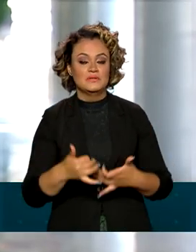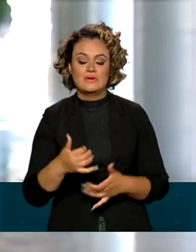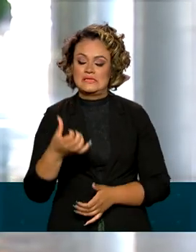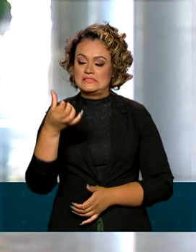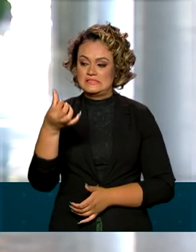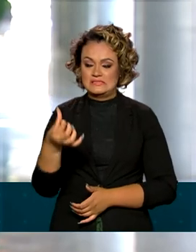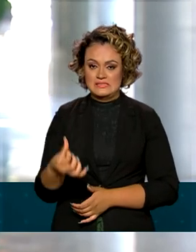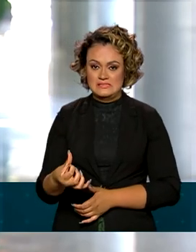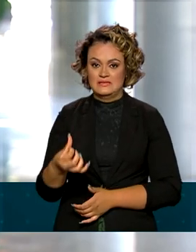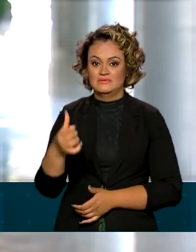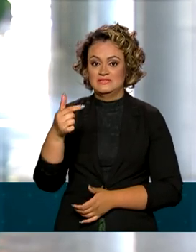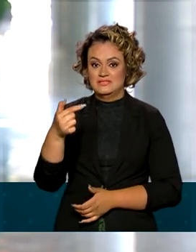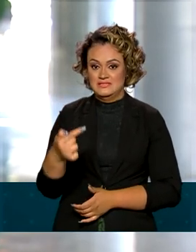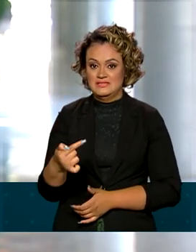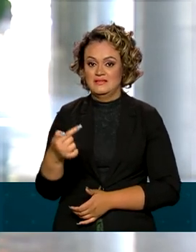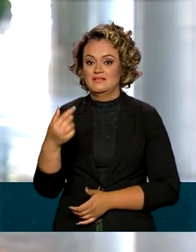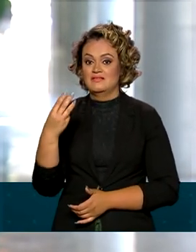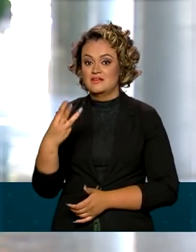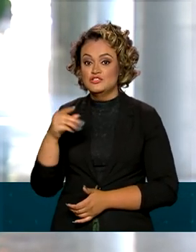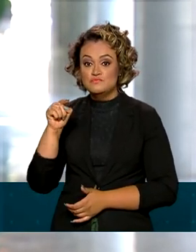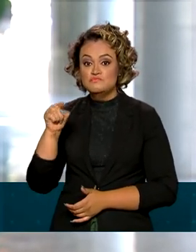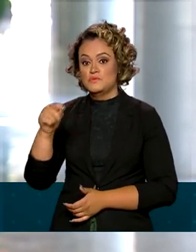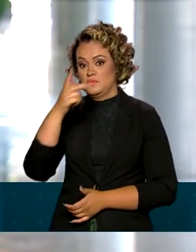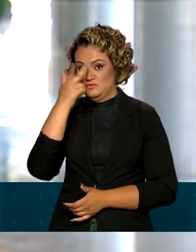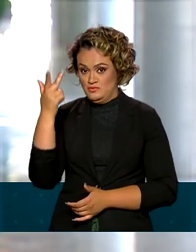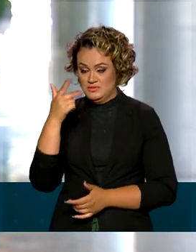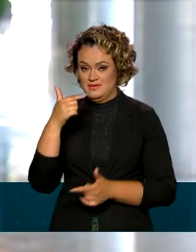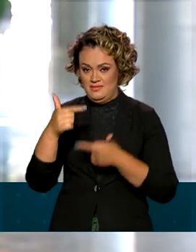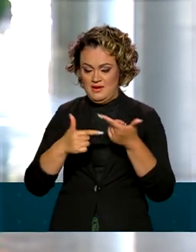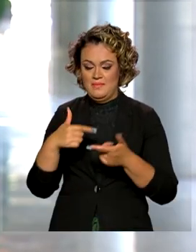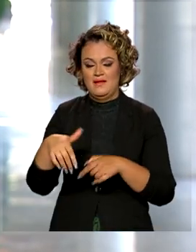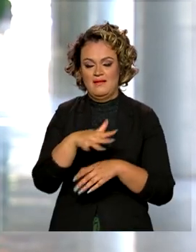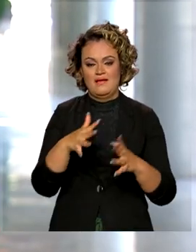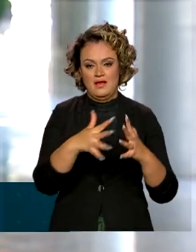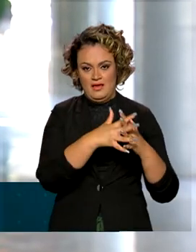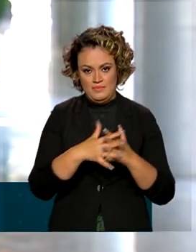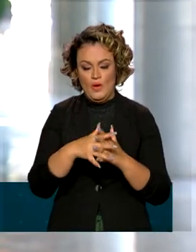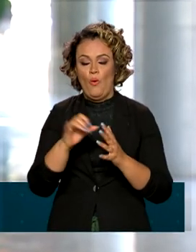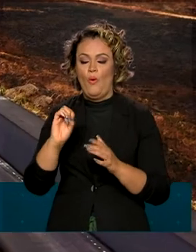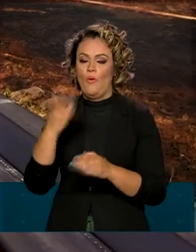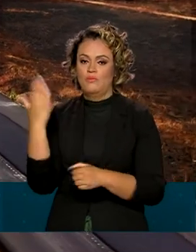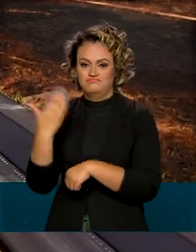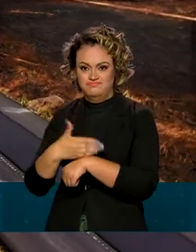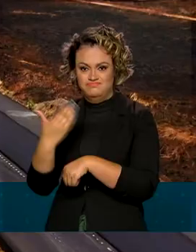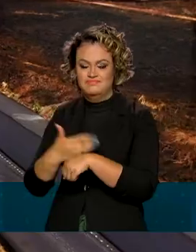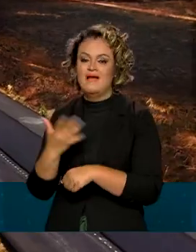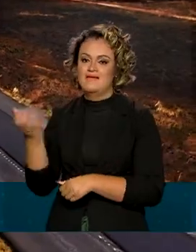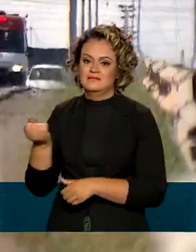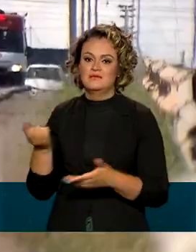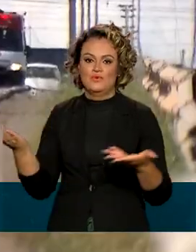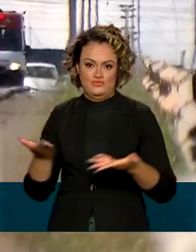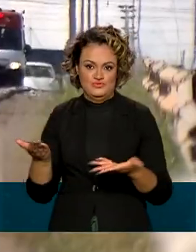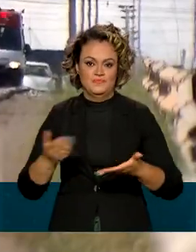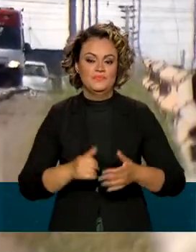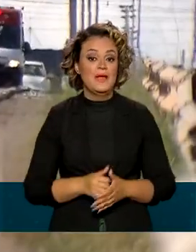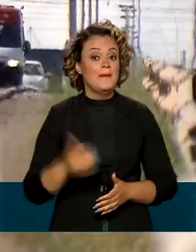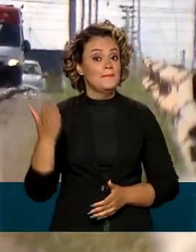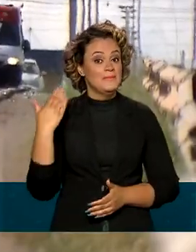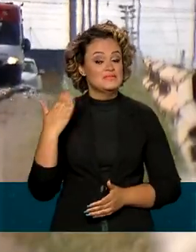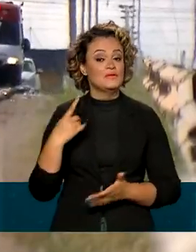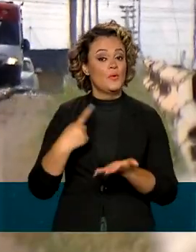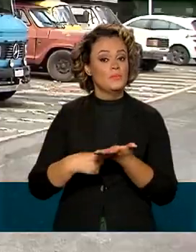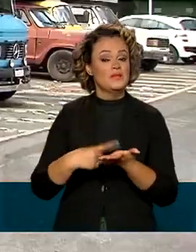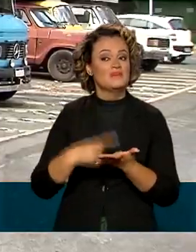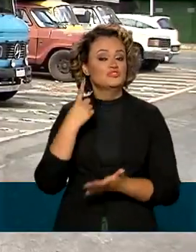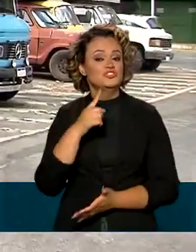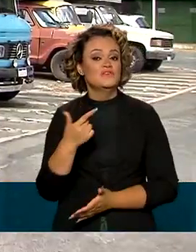673 mil profissionais recebem hoje a quarta parcela desses benefícios. Inicialmente, esse repasse estava previsto para